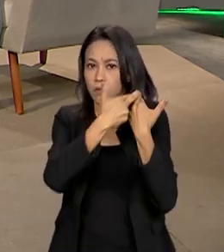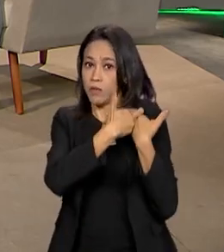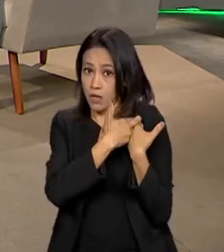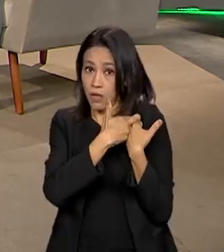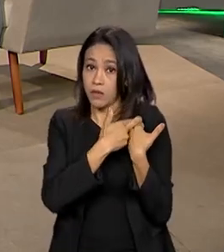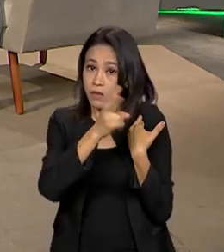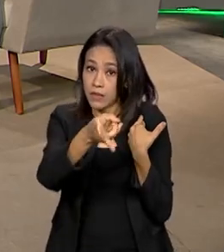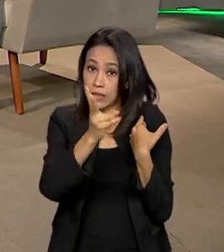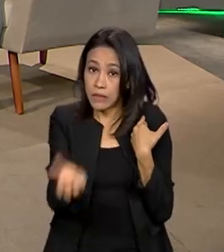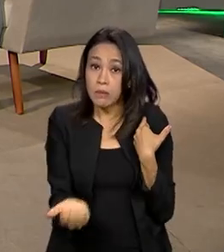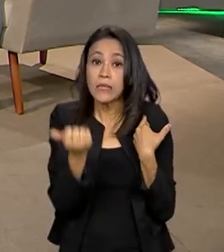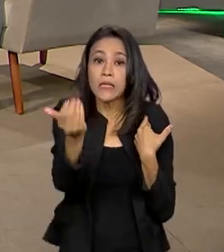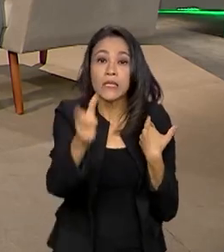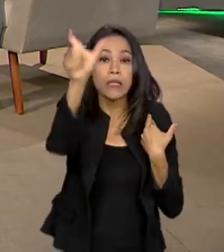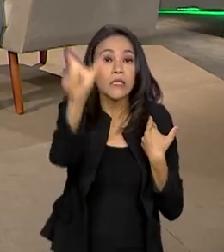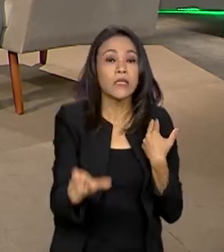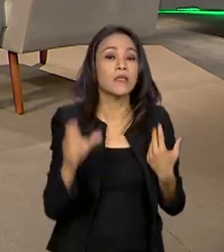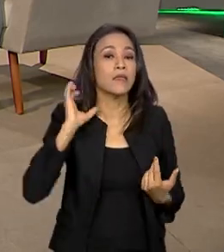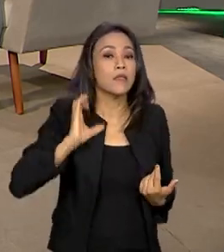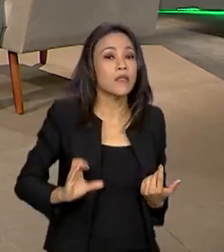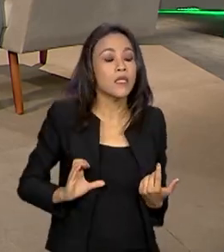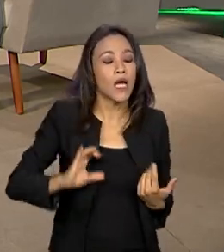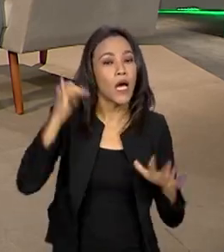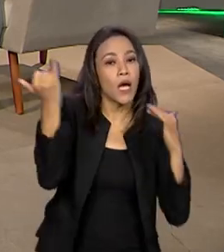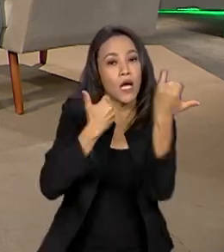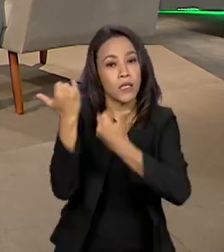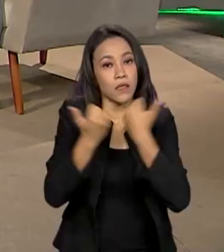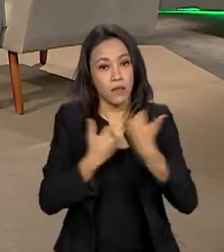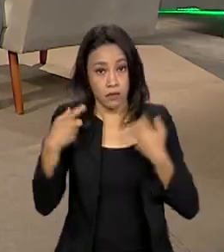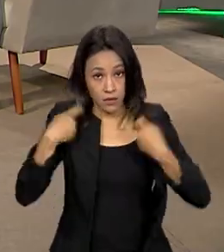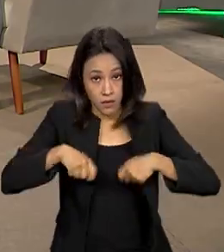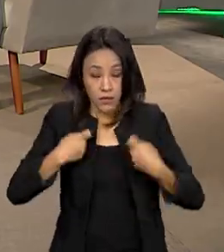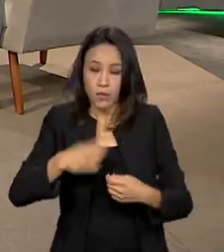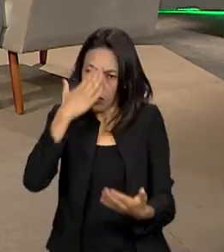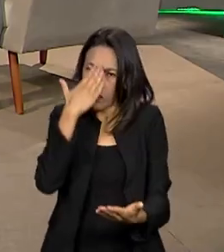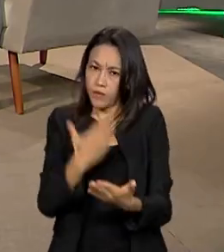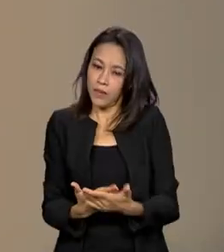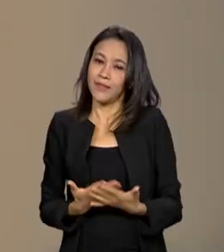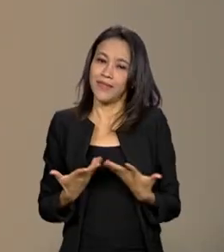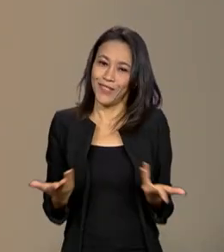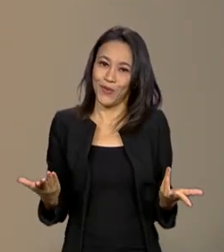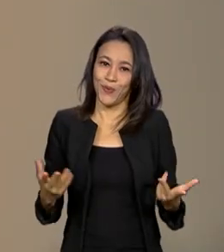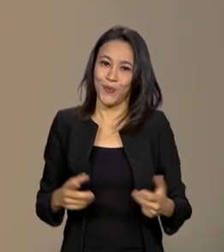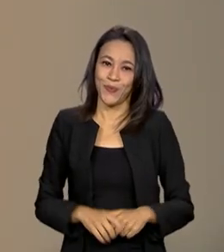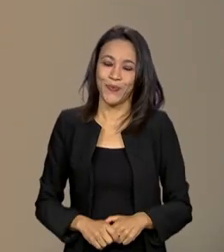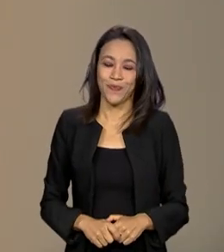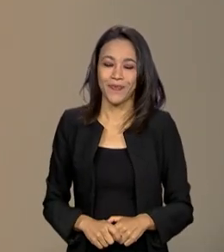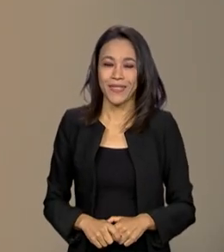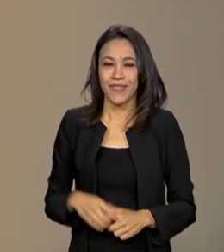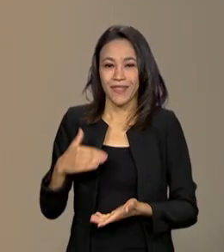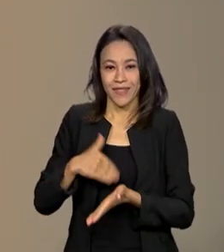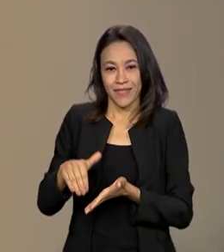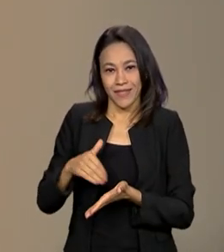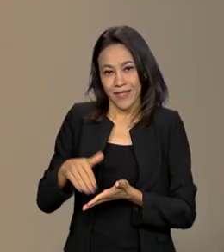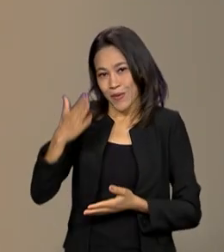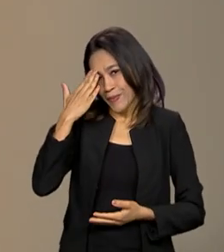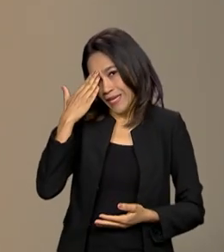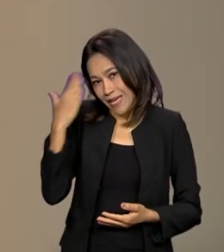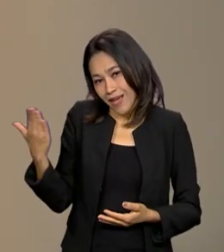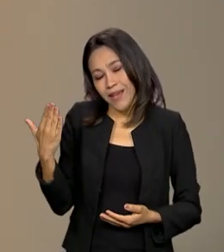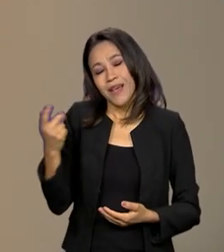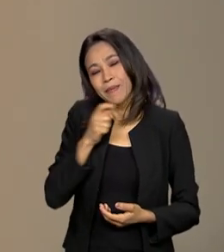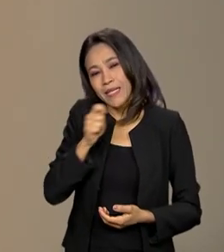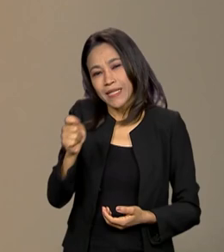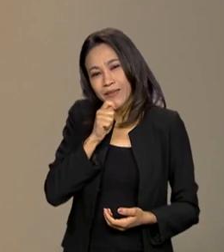dando ao cidadão toda a informação que ele precisa para estar, para ter confiança nesse processo. Secretário, muito obrigado pela entrevista aqui